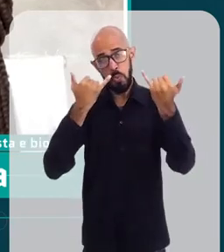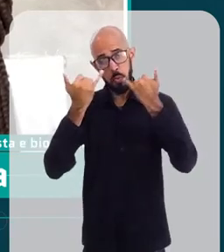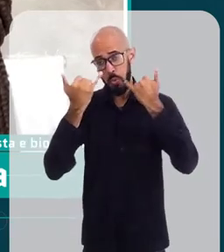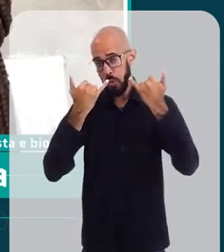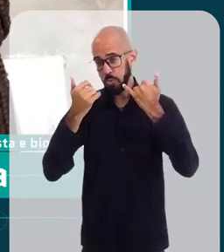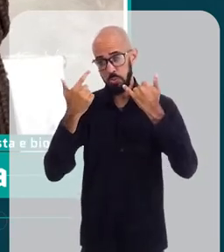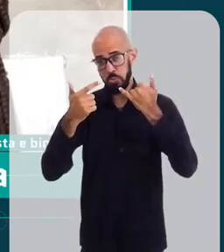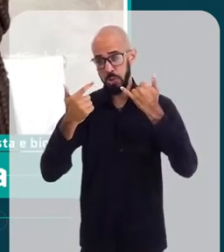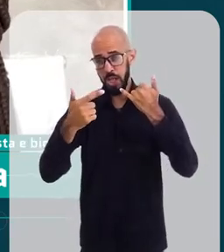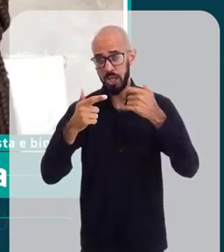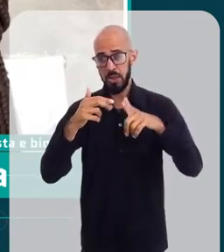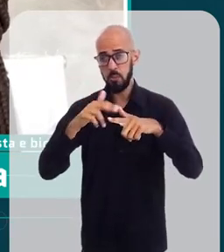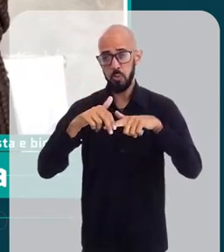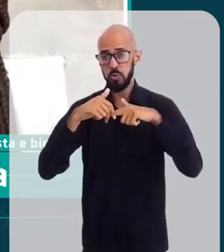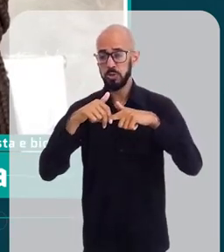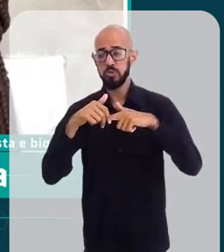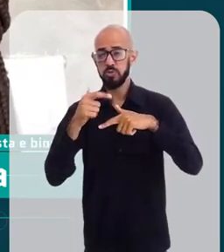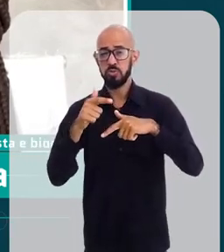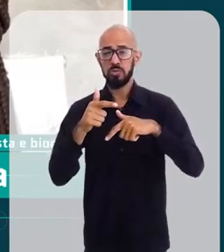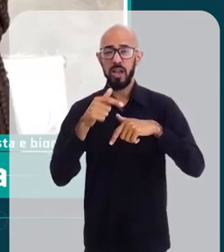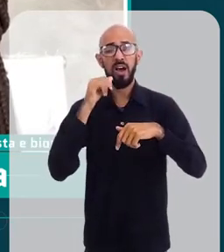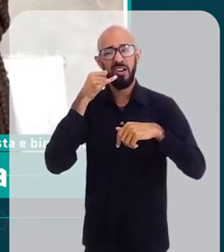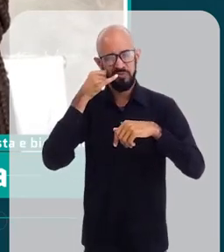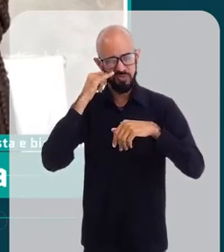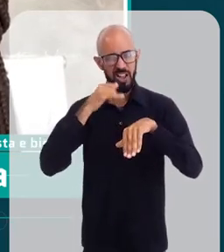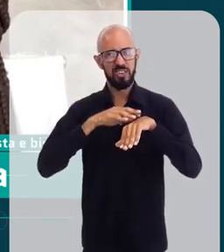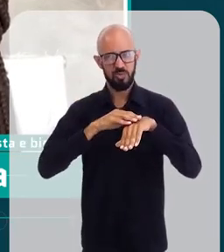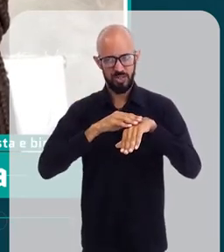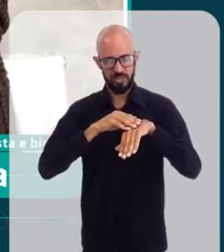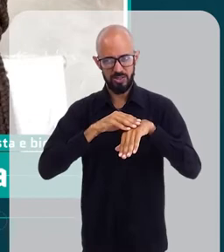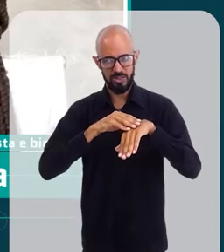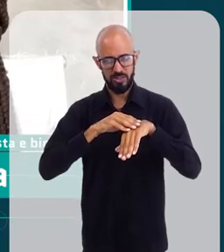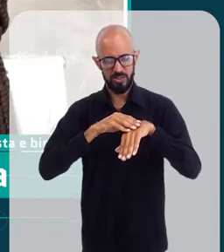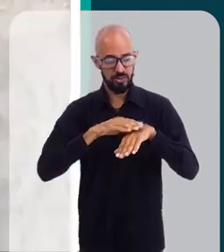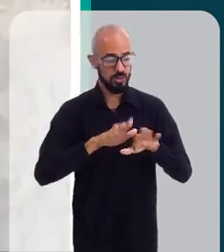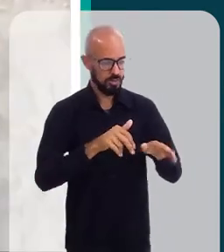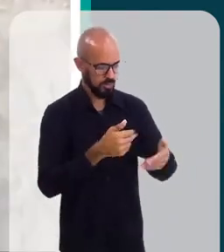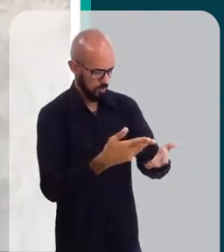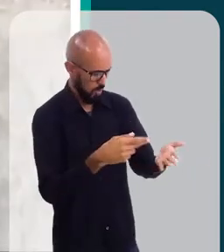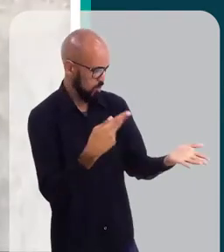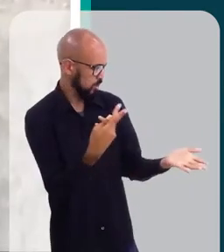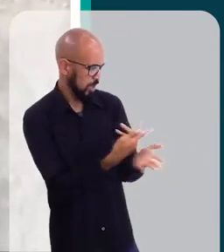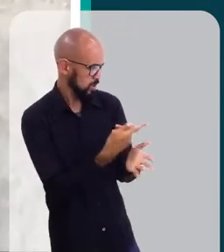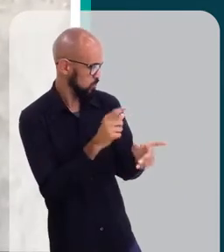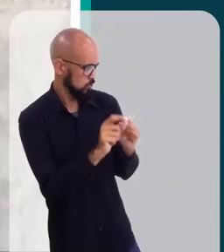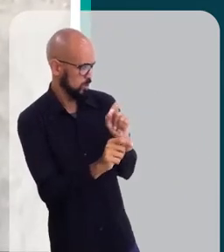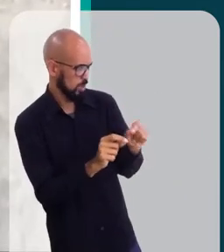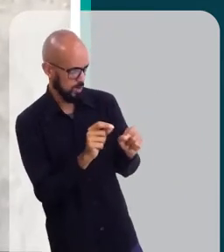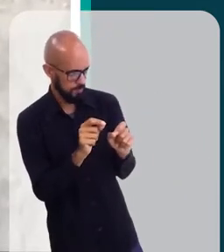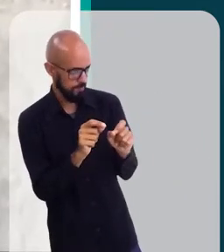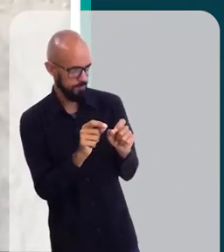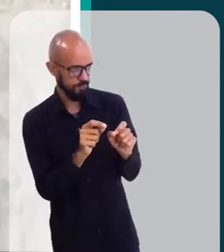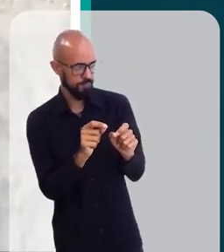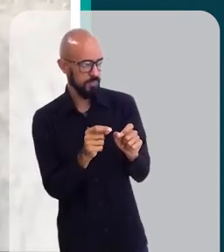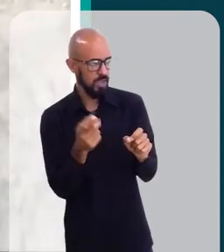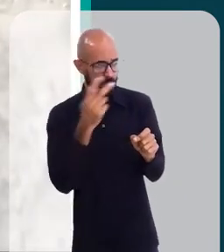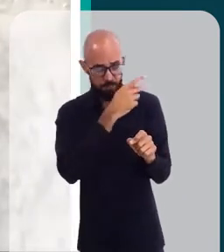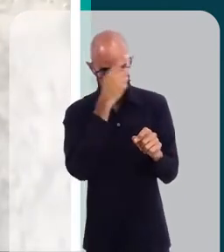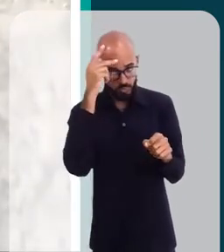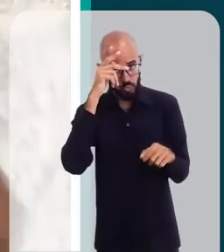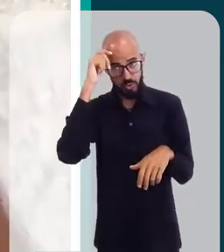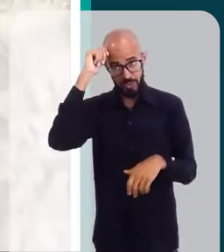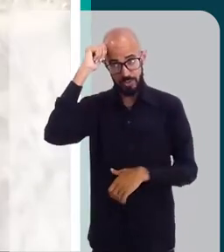e com isso não se previna de certas doenças? O que acontece? A